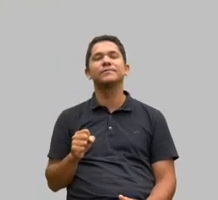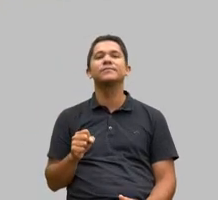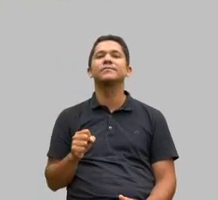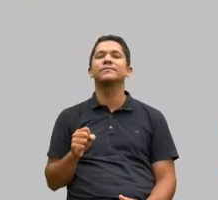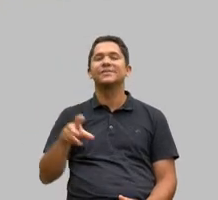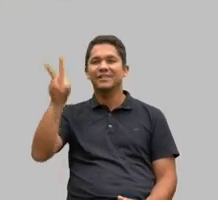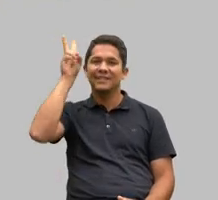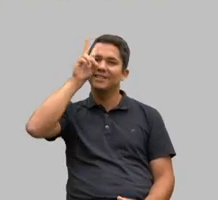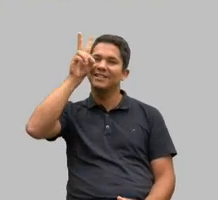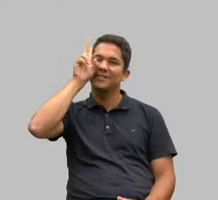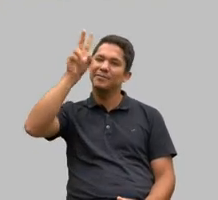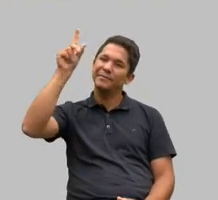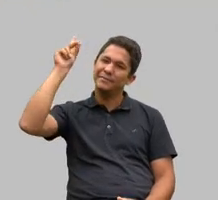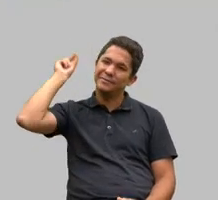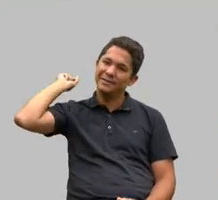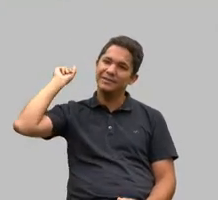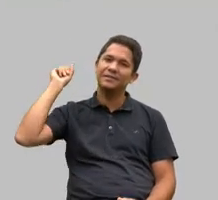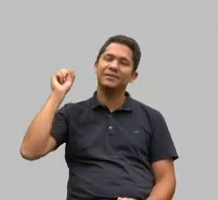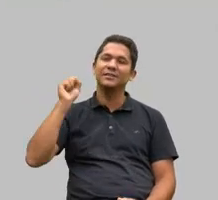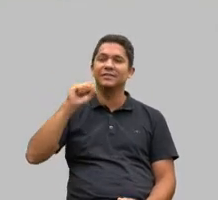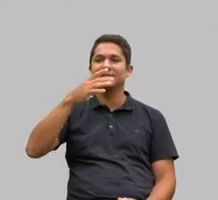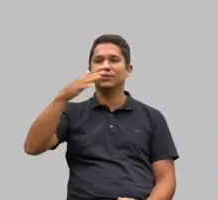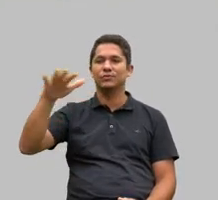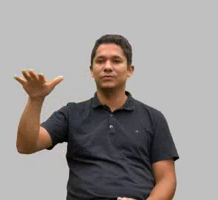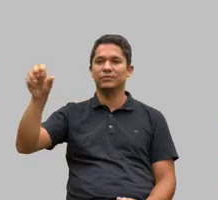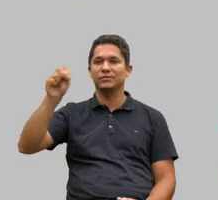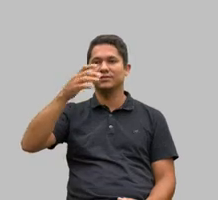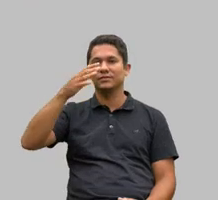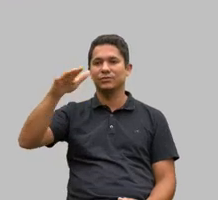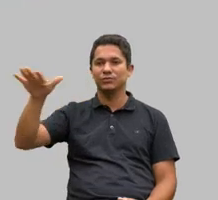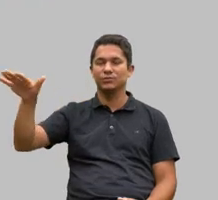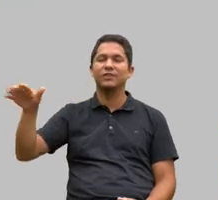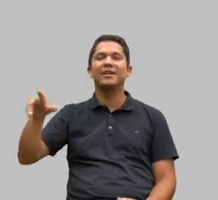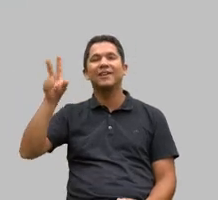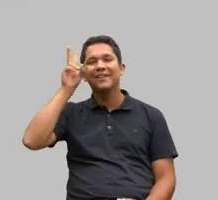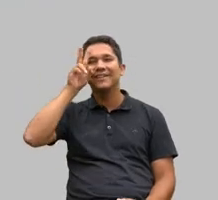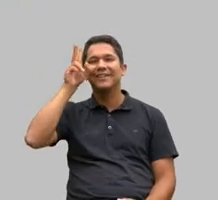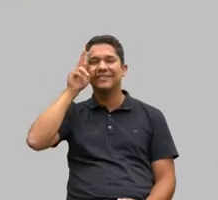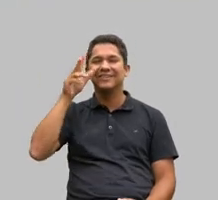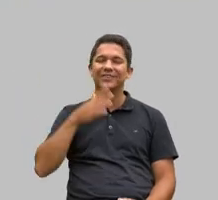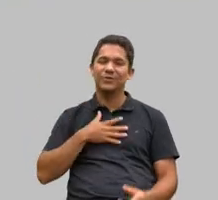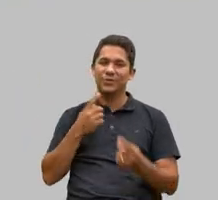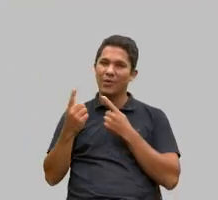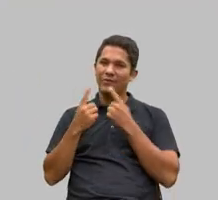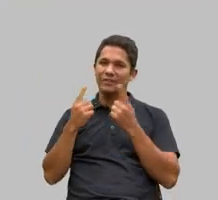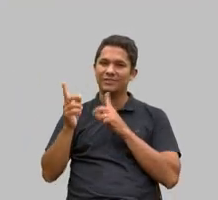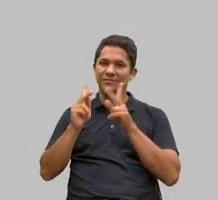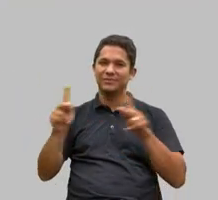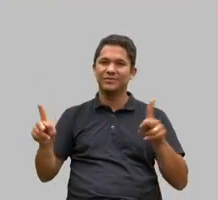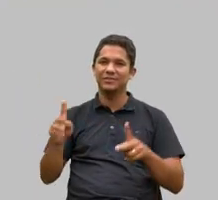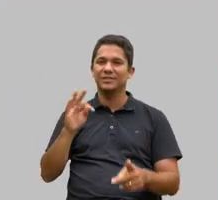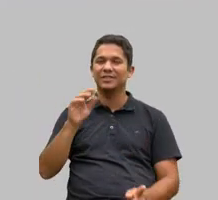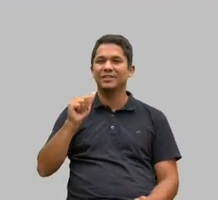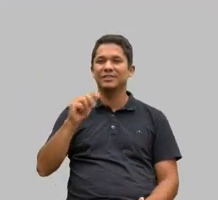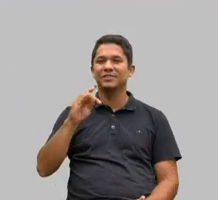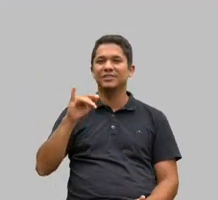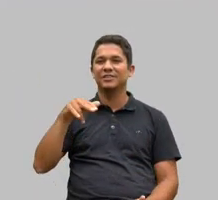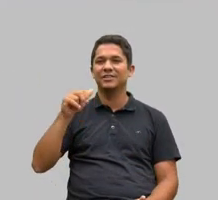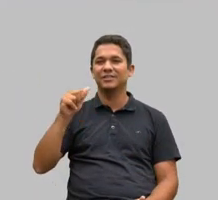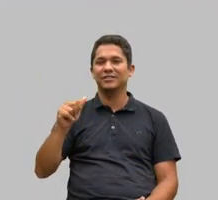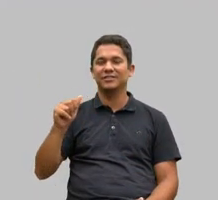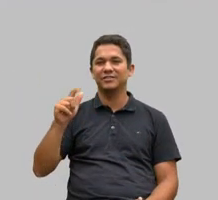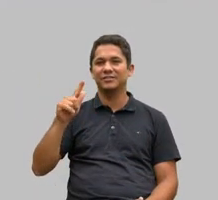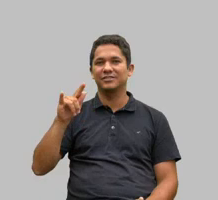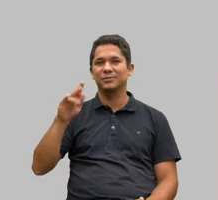eu conversava com a minha assessora a Tatiana Gibran e depois que o deputado